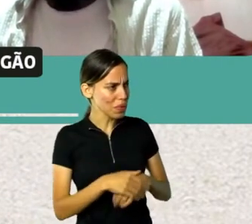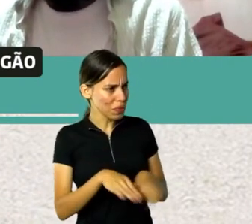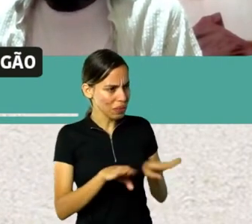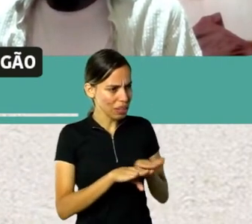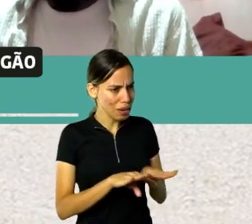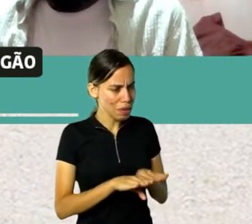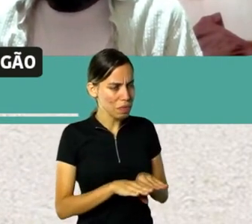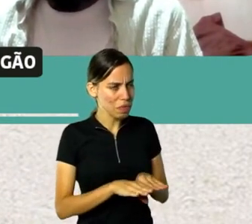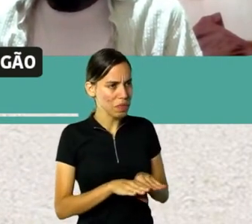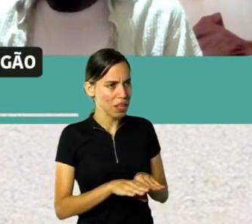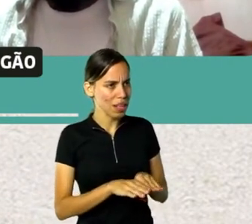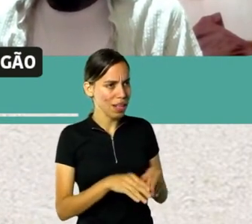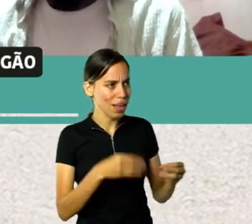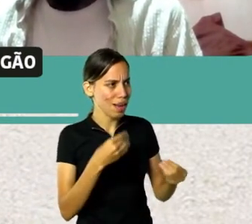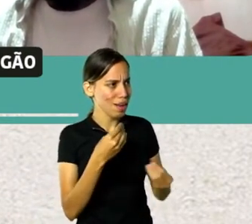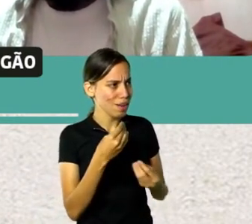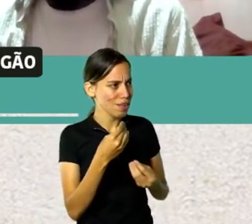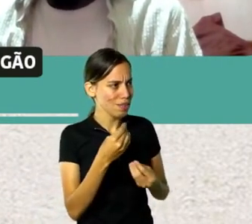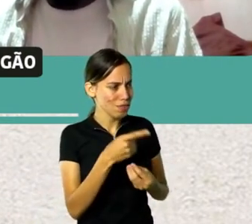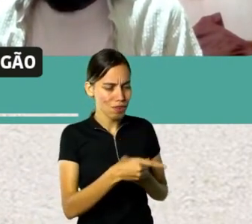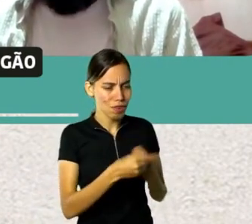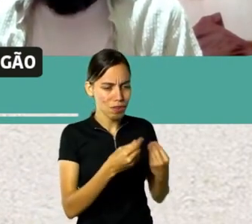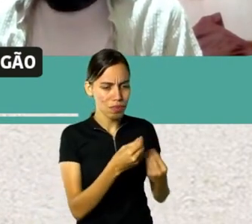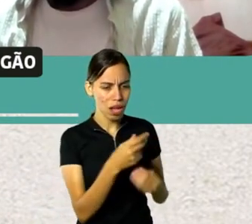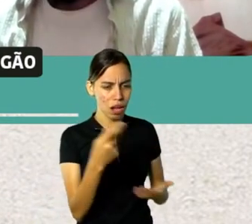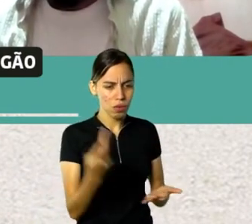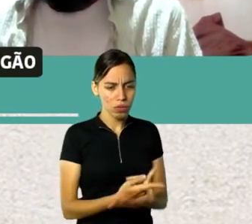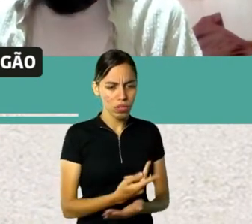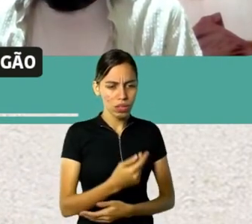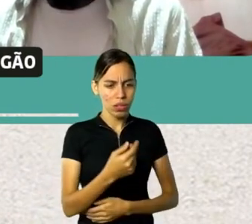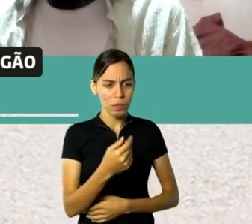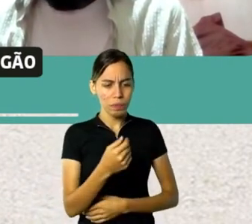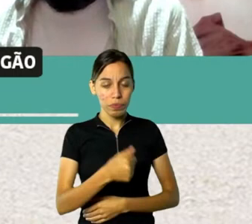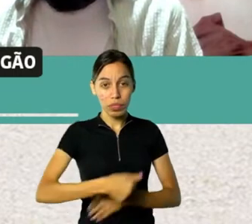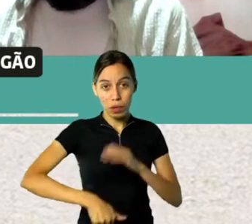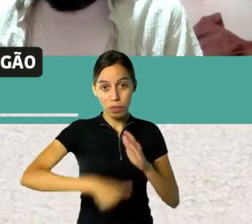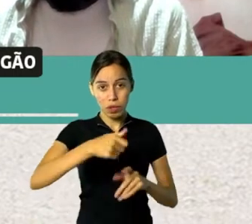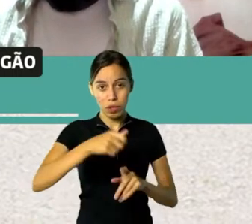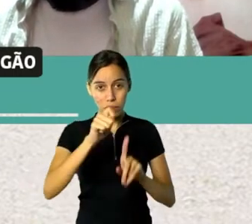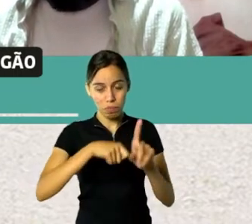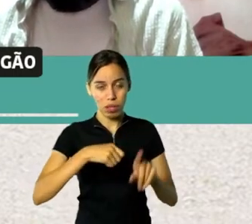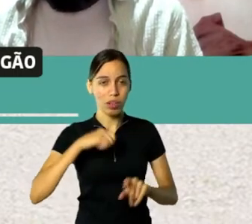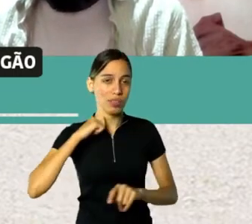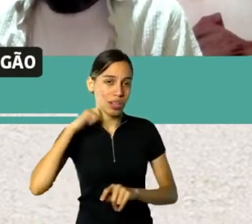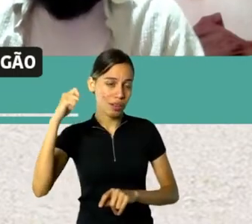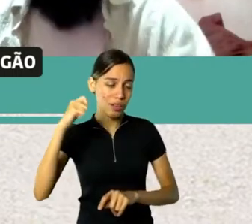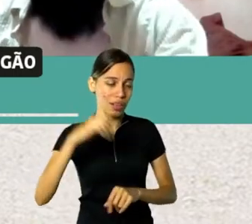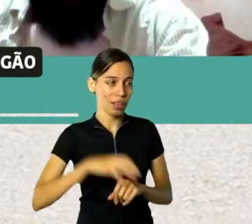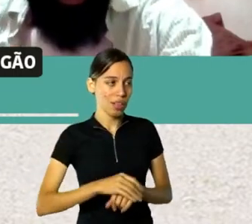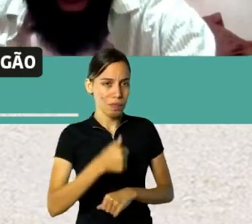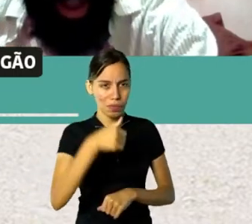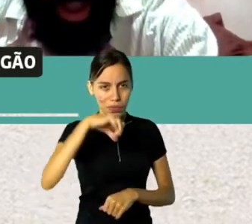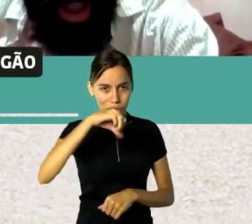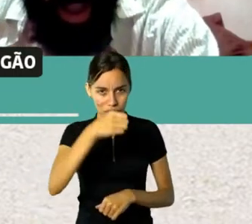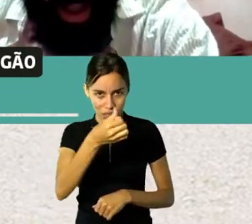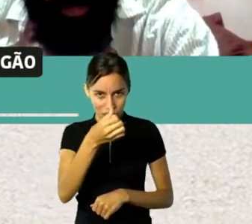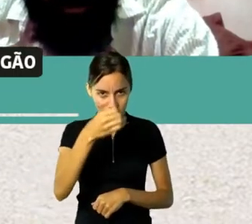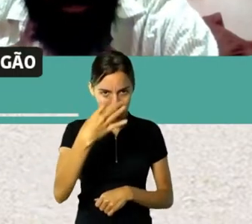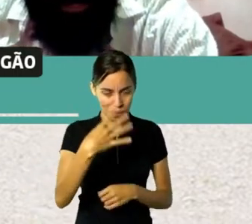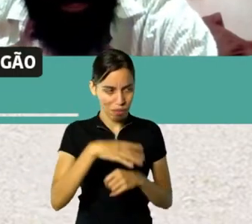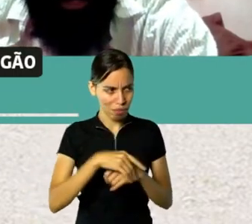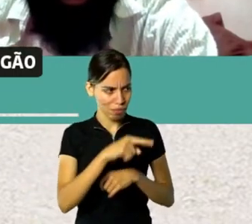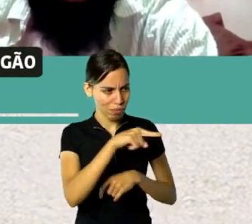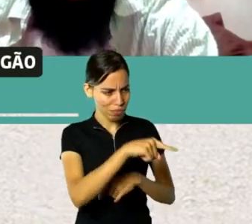Quando ela conta do 1º de abril de 1964? E eu achei interessante você trazer o José Maria